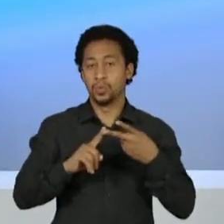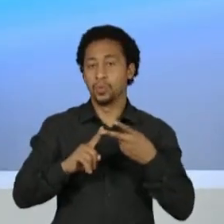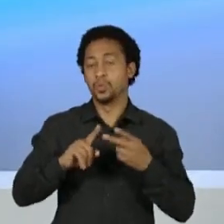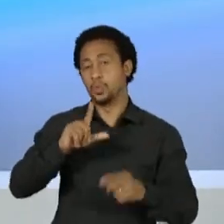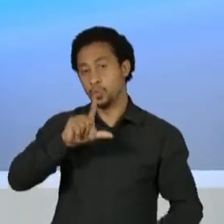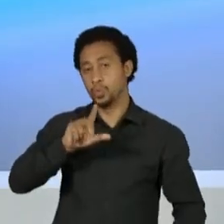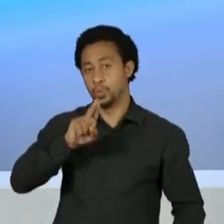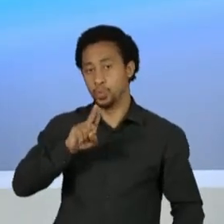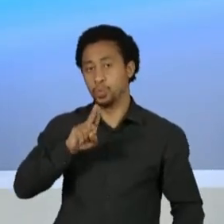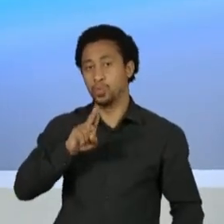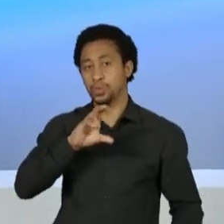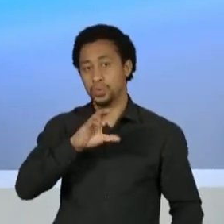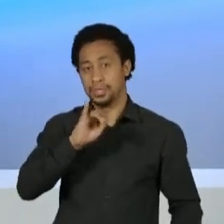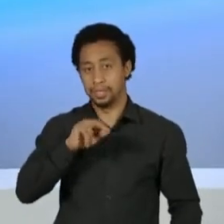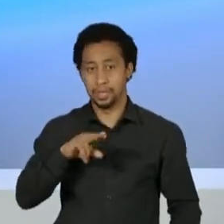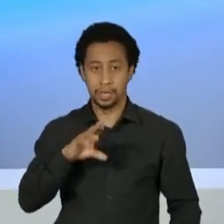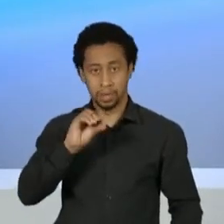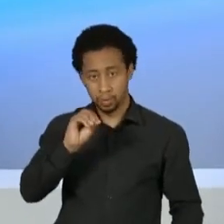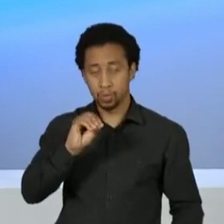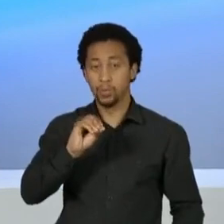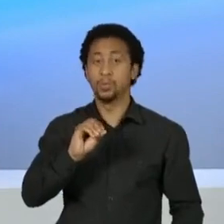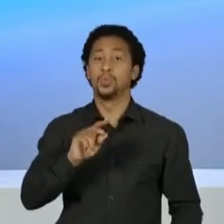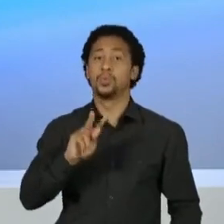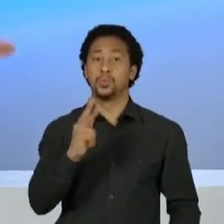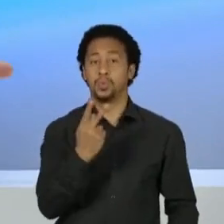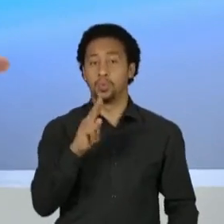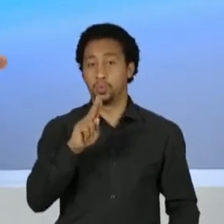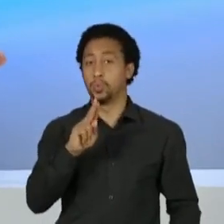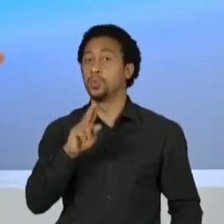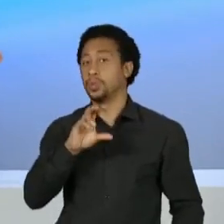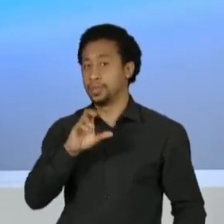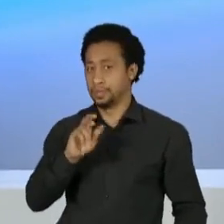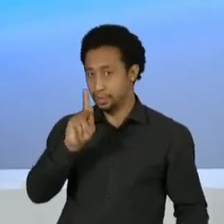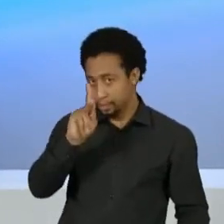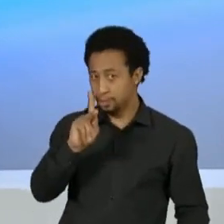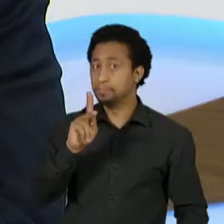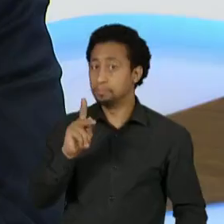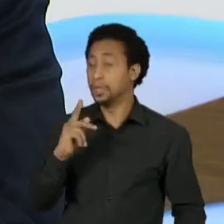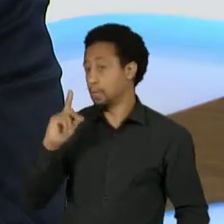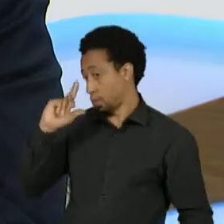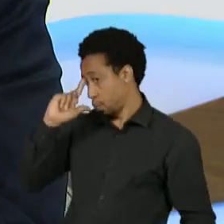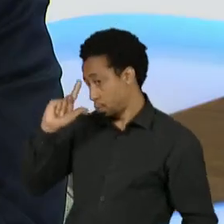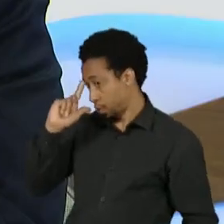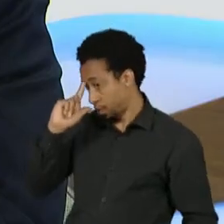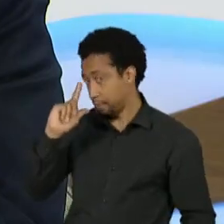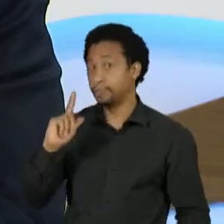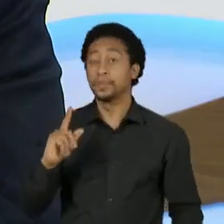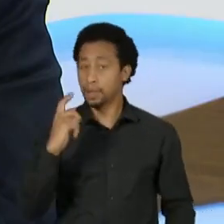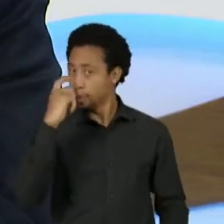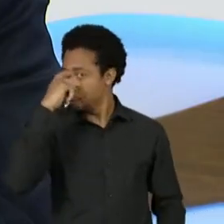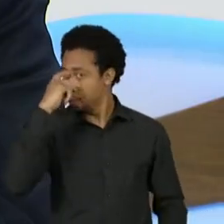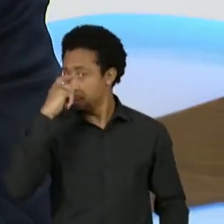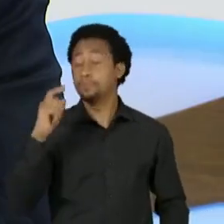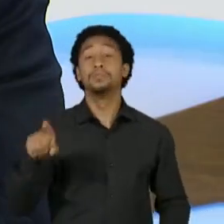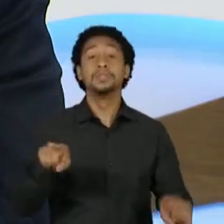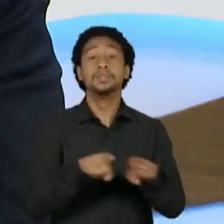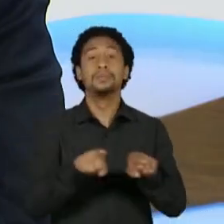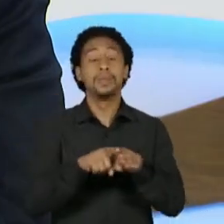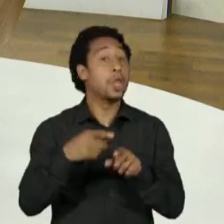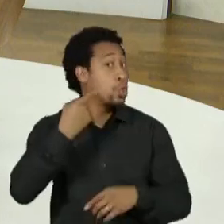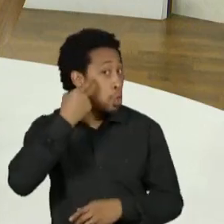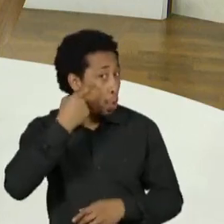De lá para cá, duas coisas. Você acha que se tivesse sido candidato, o Huck teria sido eleito naquela época?